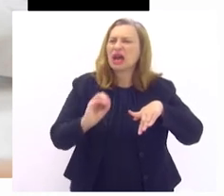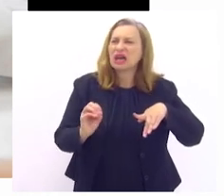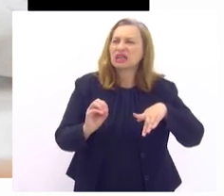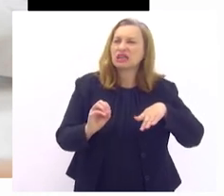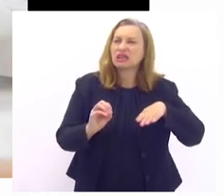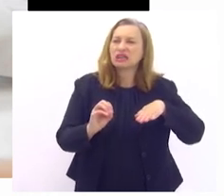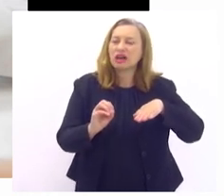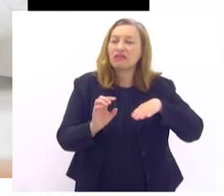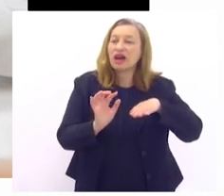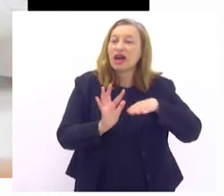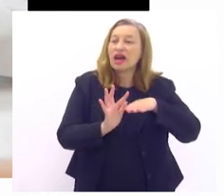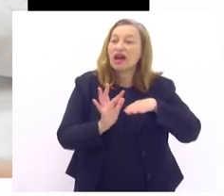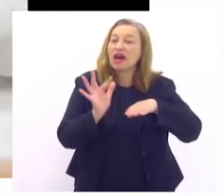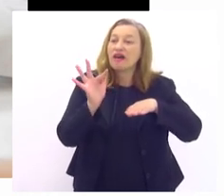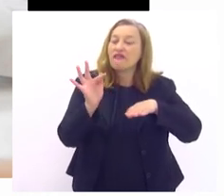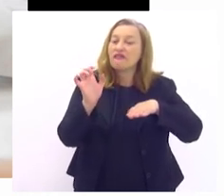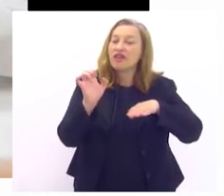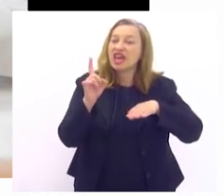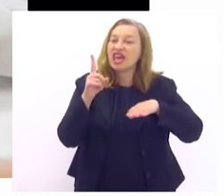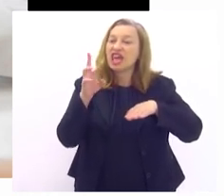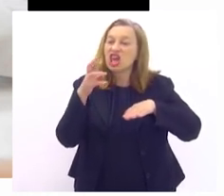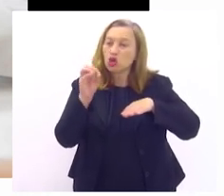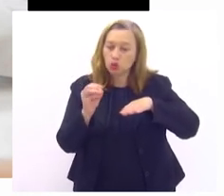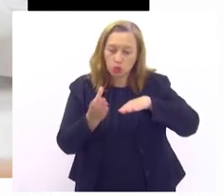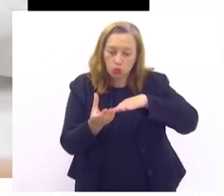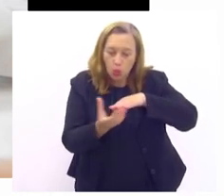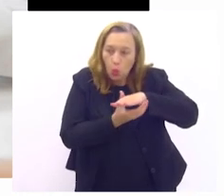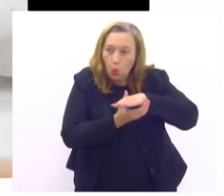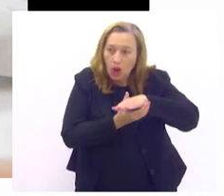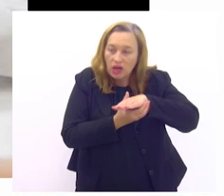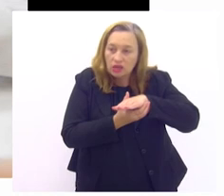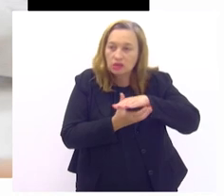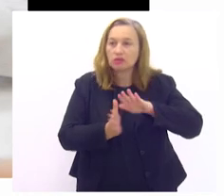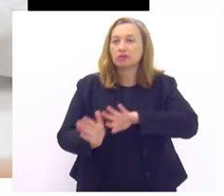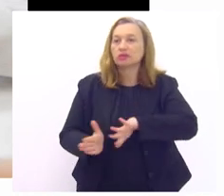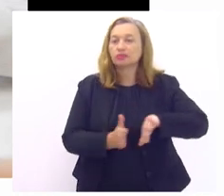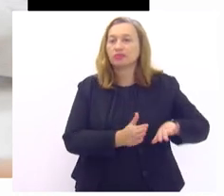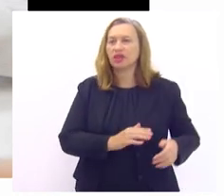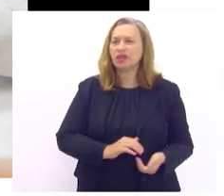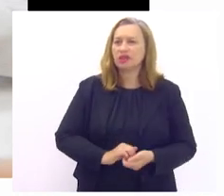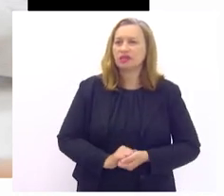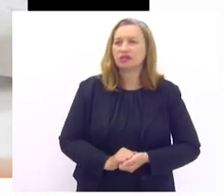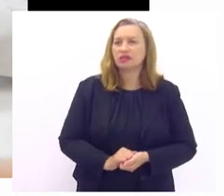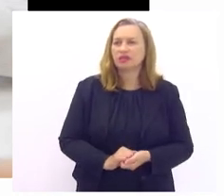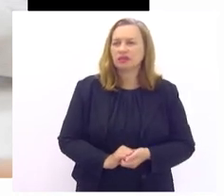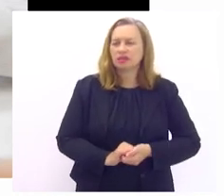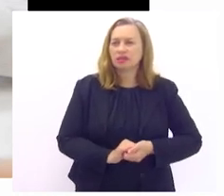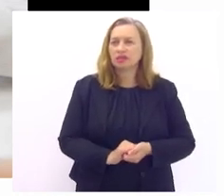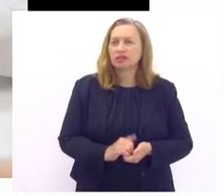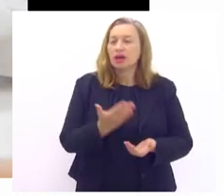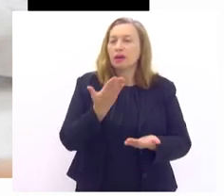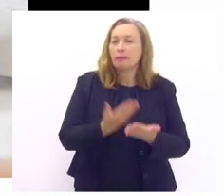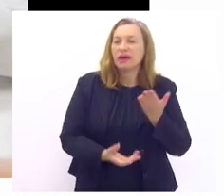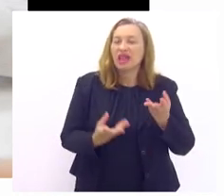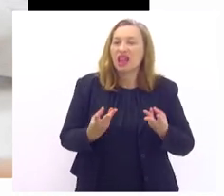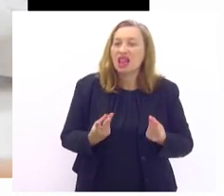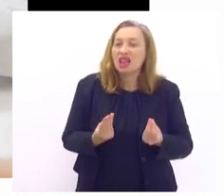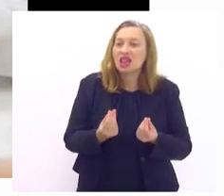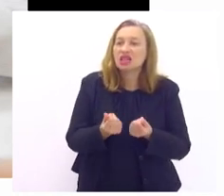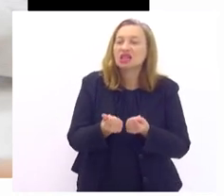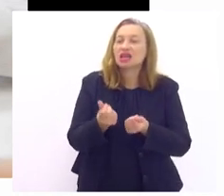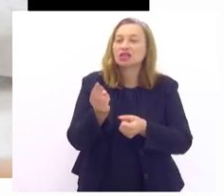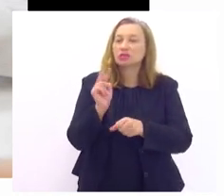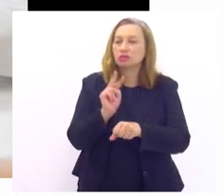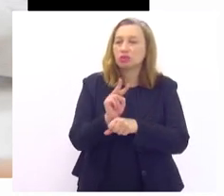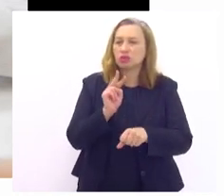o sapato e levou a lesão pode passar perda da sensibilidade protetora